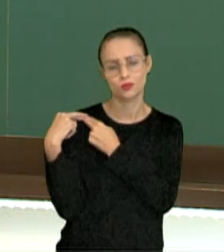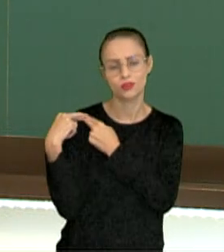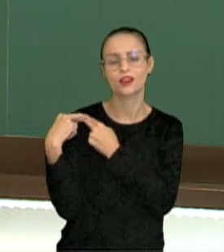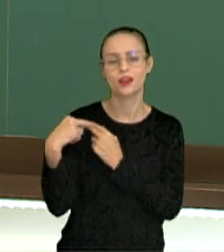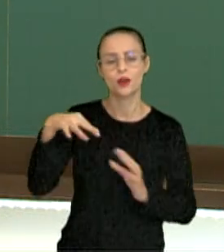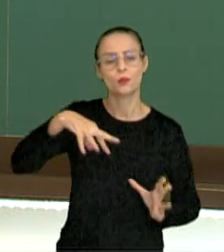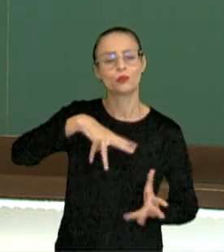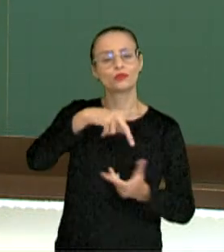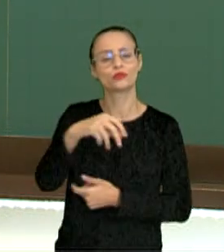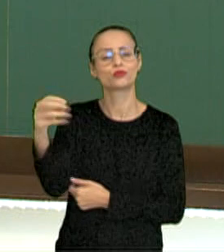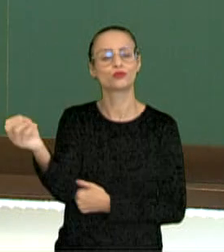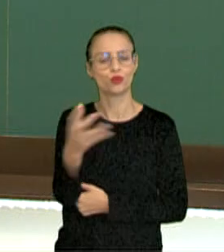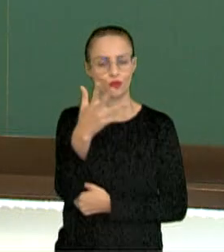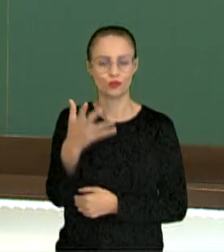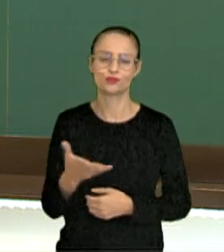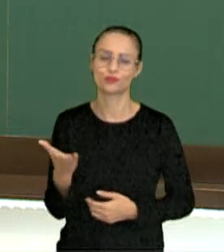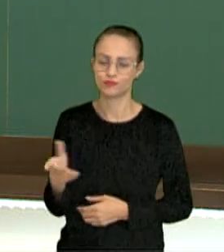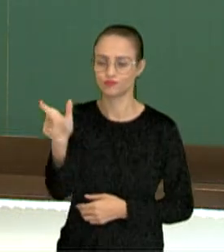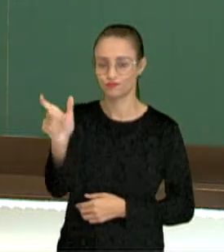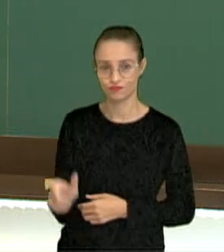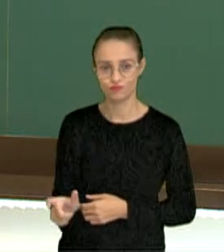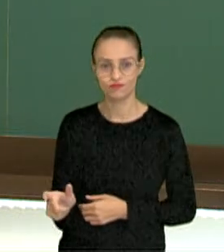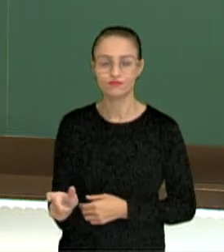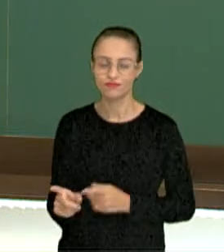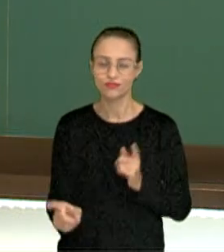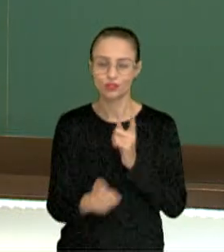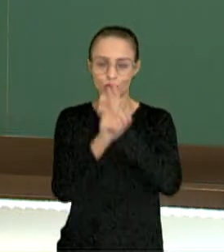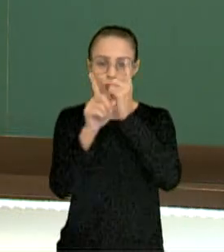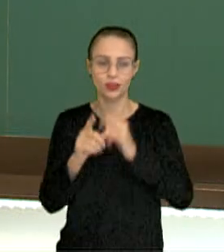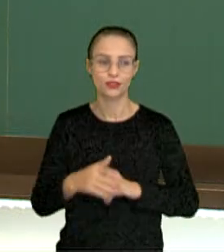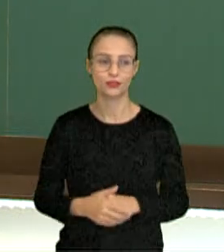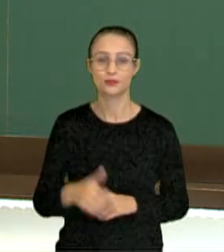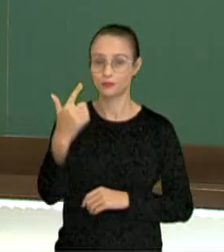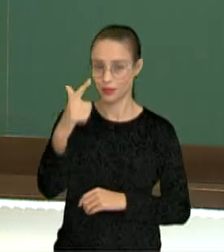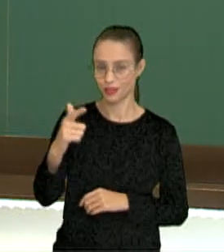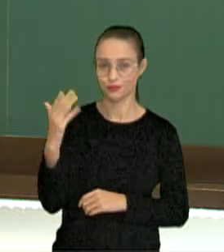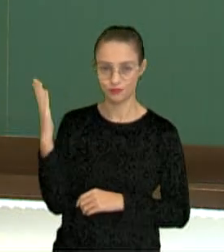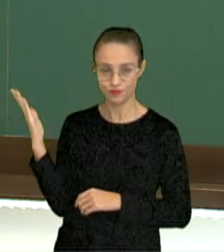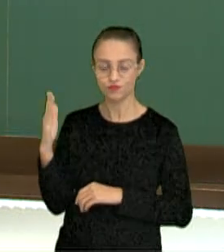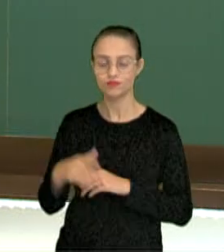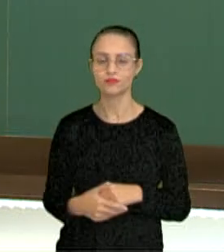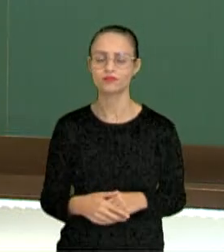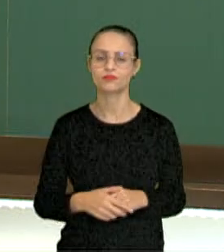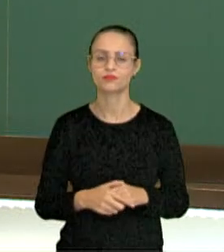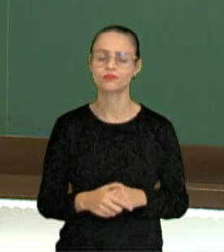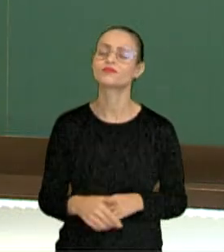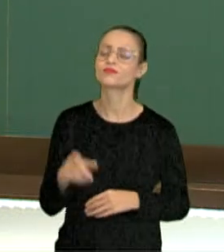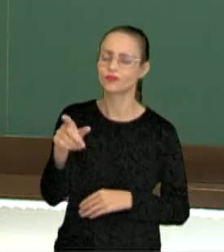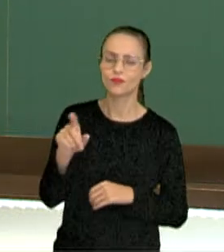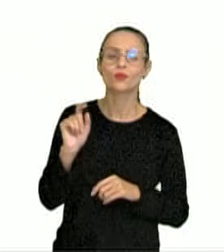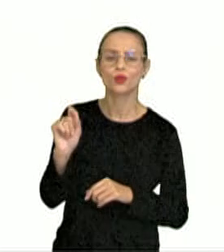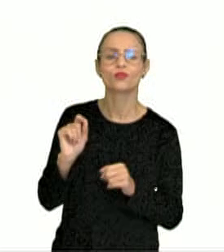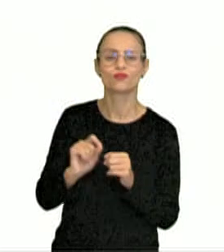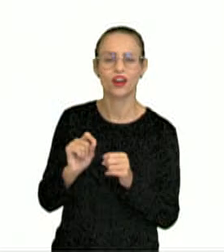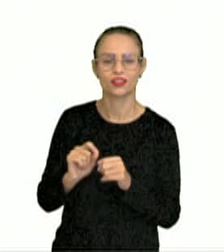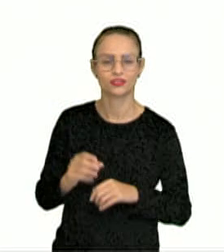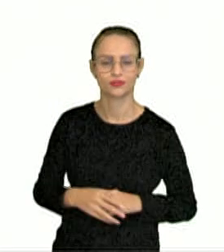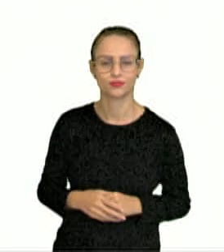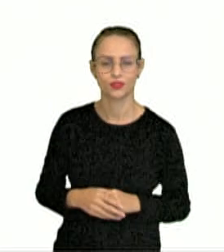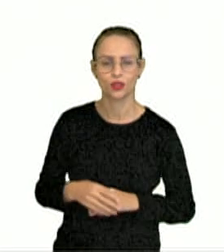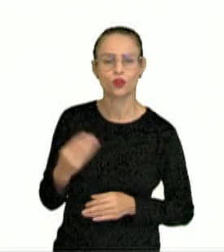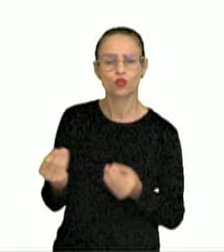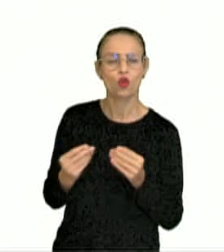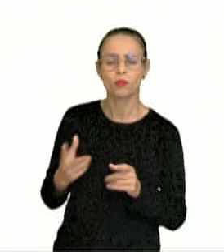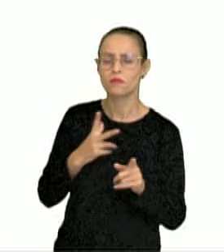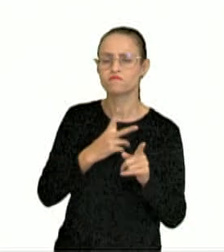a ser descoberto pelo jovem estudante. Mais um trecho, O que é que fazes? Como é que superas toda